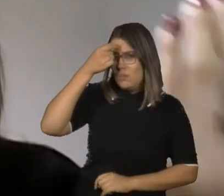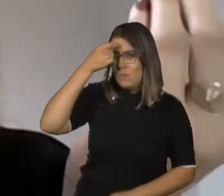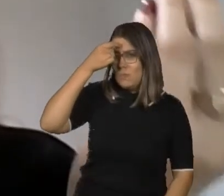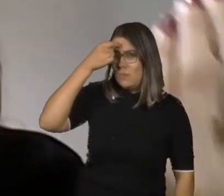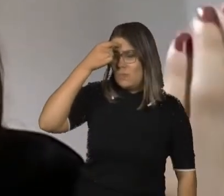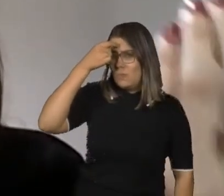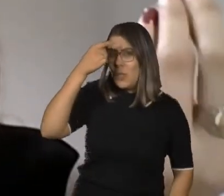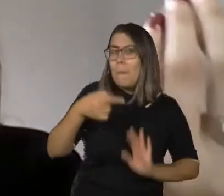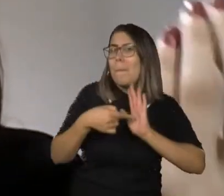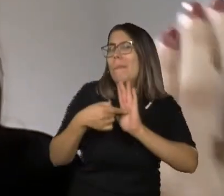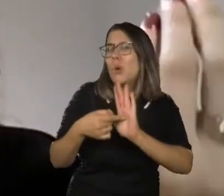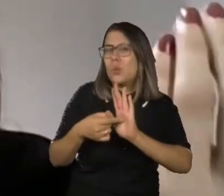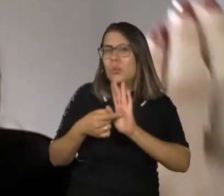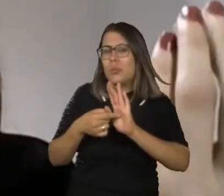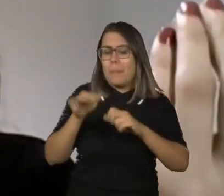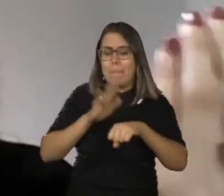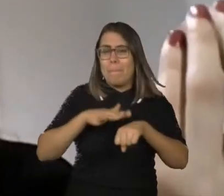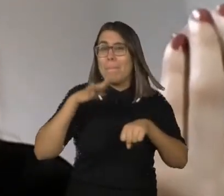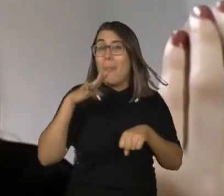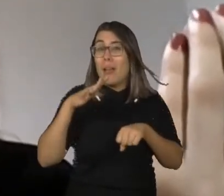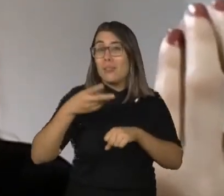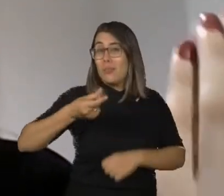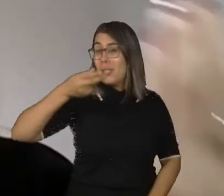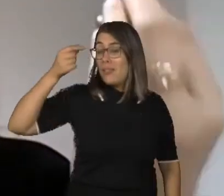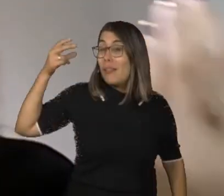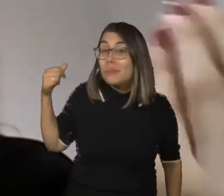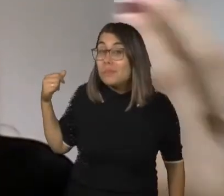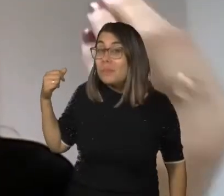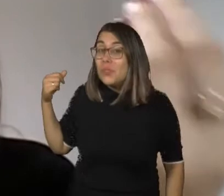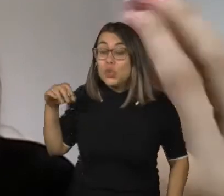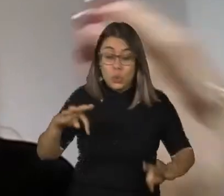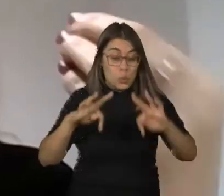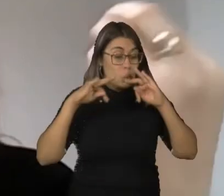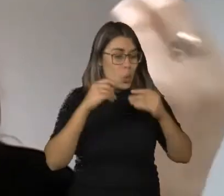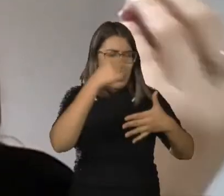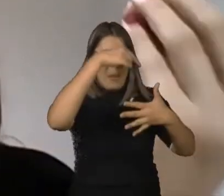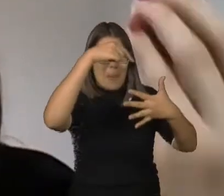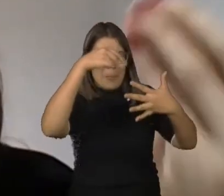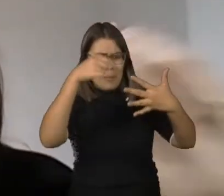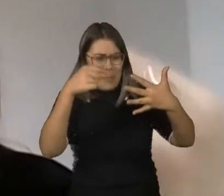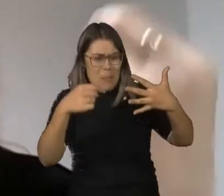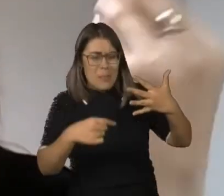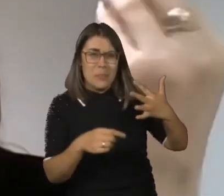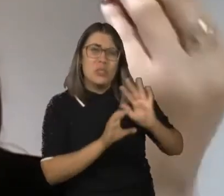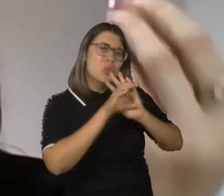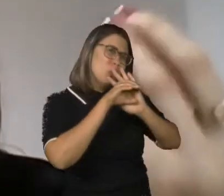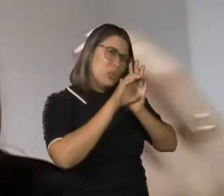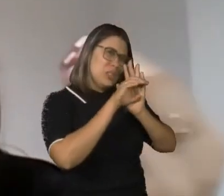mais do que os seus antecessores? Do que todos esses conceitos e essas